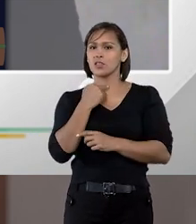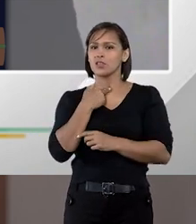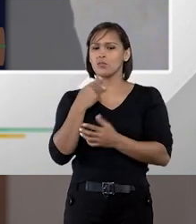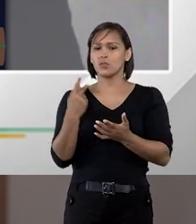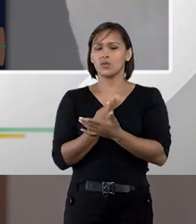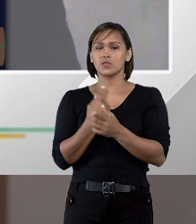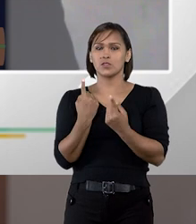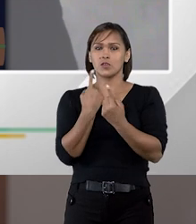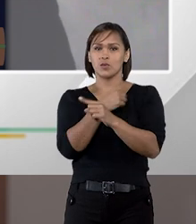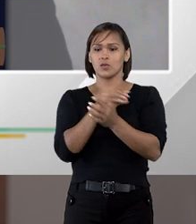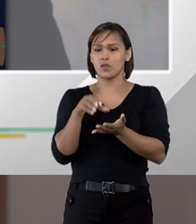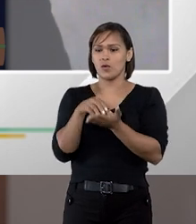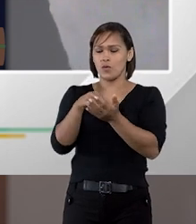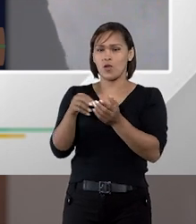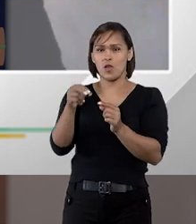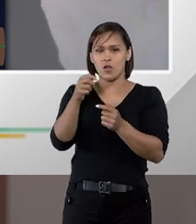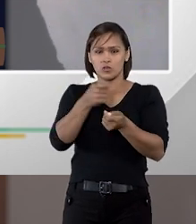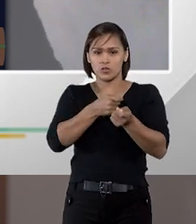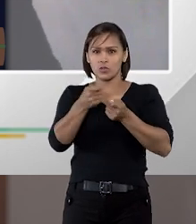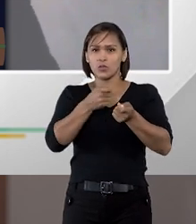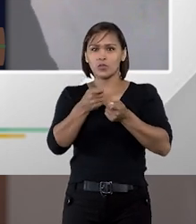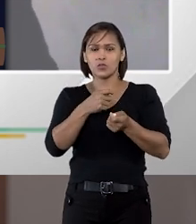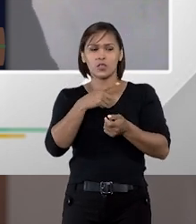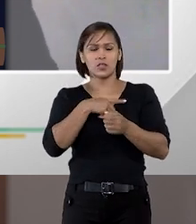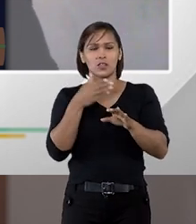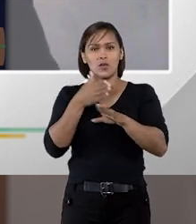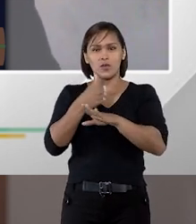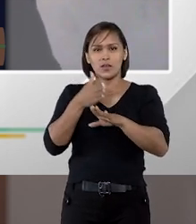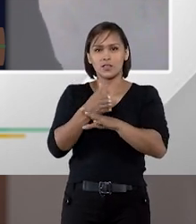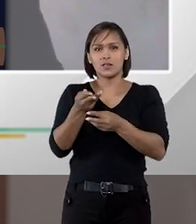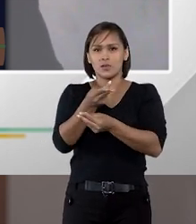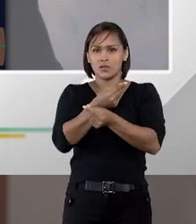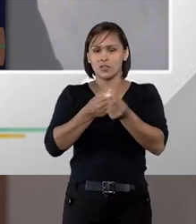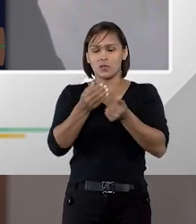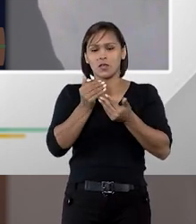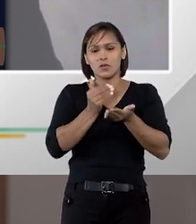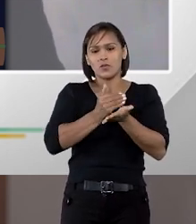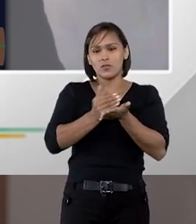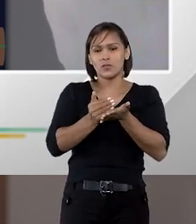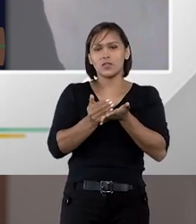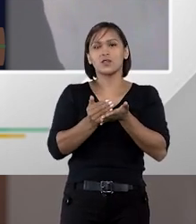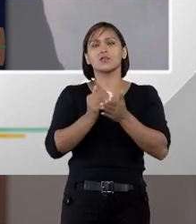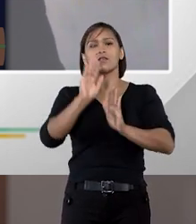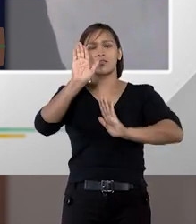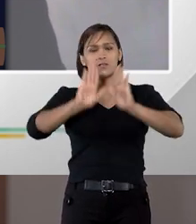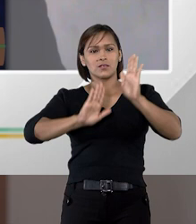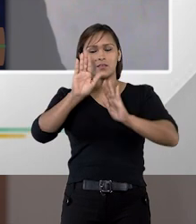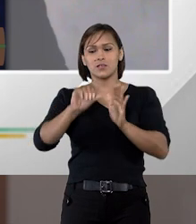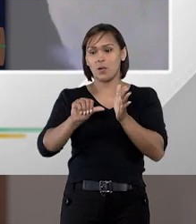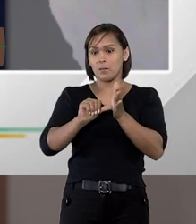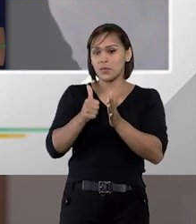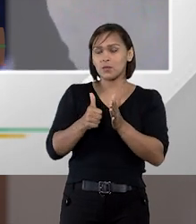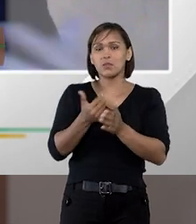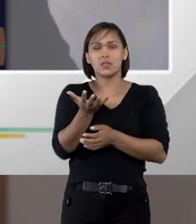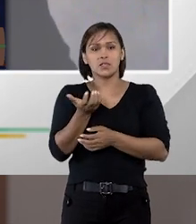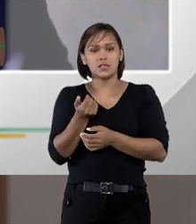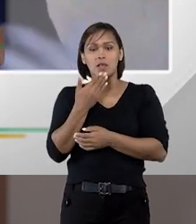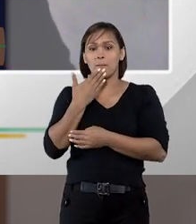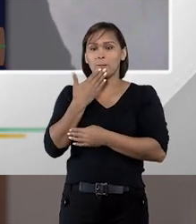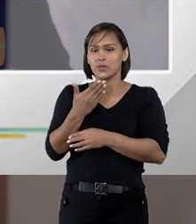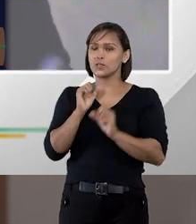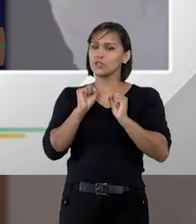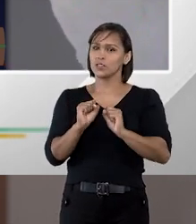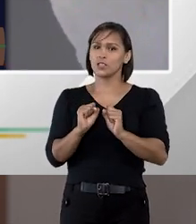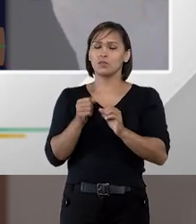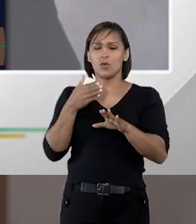ser oposto aos órgãos de controle que terão acesso ao orçamento desde o início da licitação no primeiro momento que quiserem